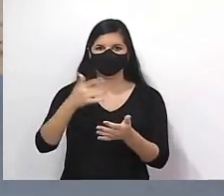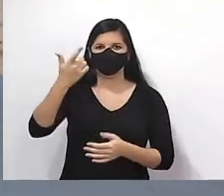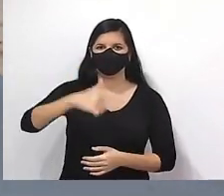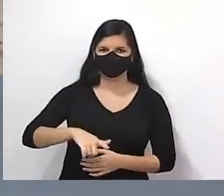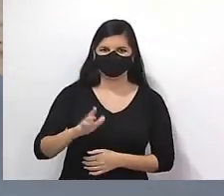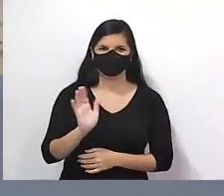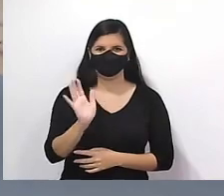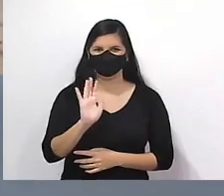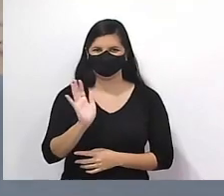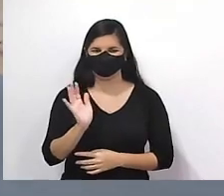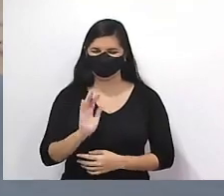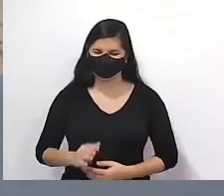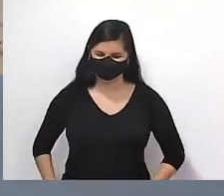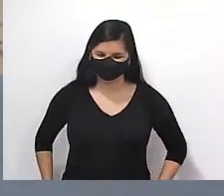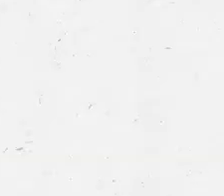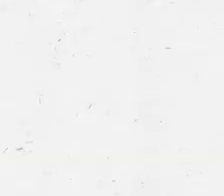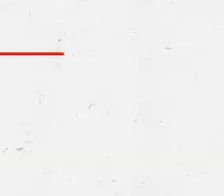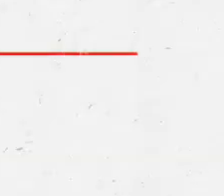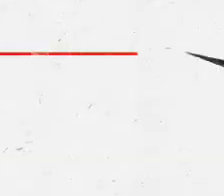próxima vídeo-aula. Tchau, tchau.